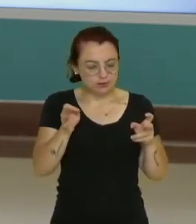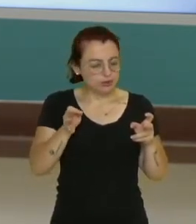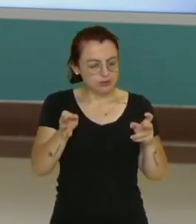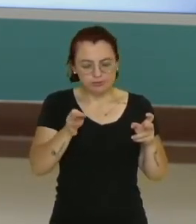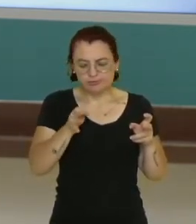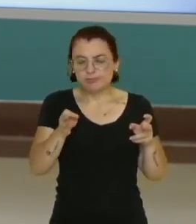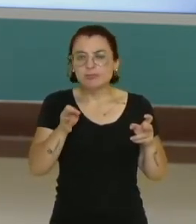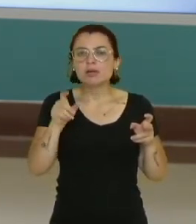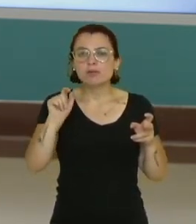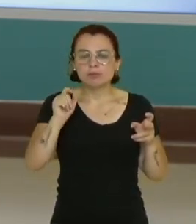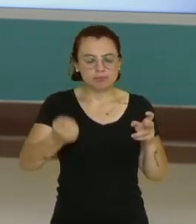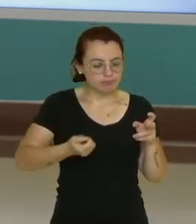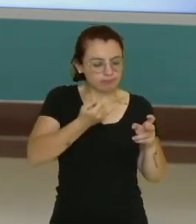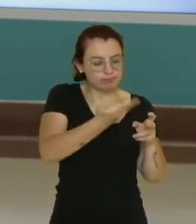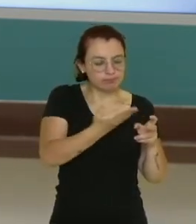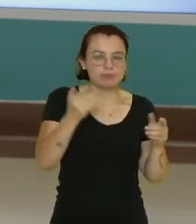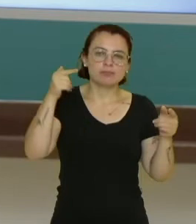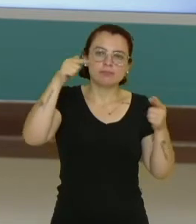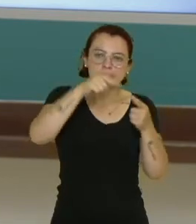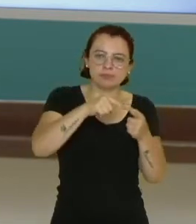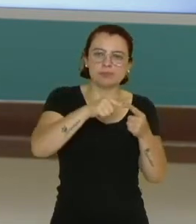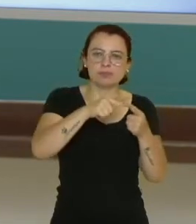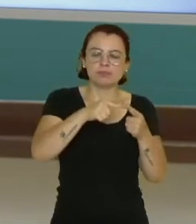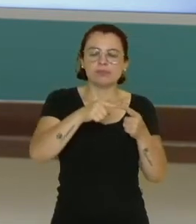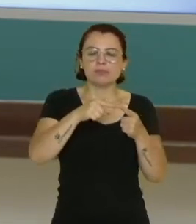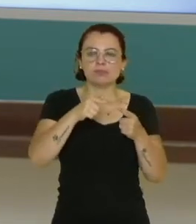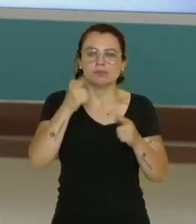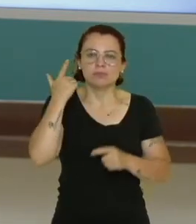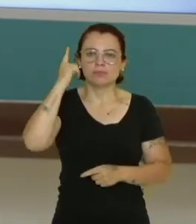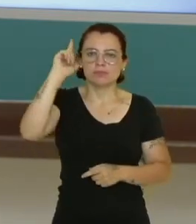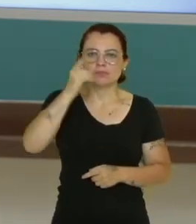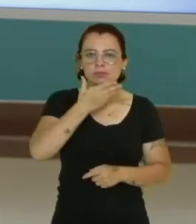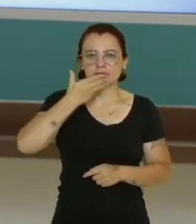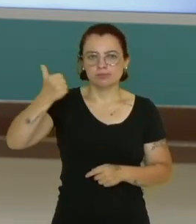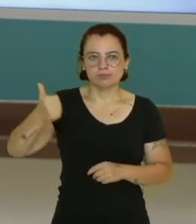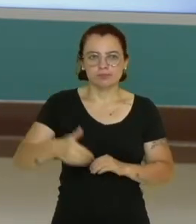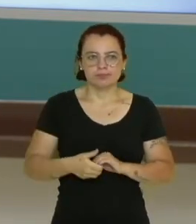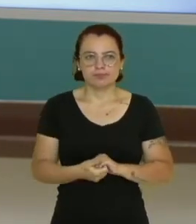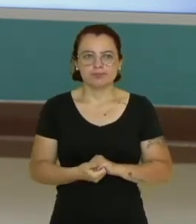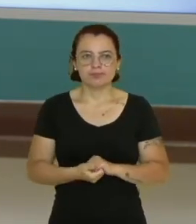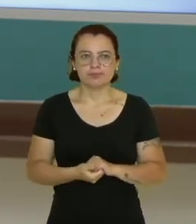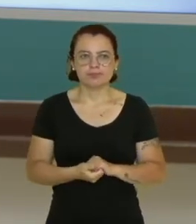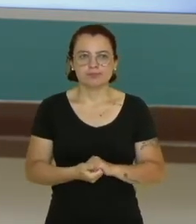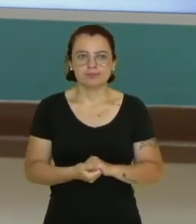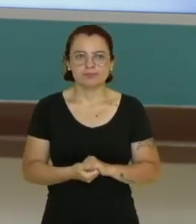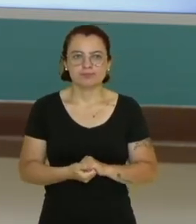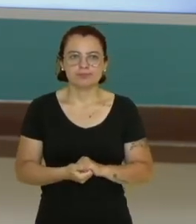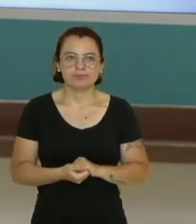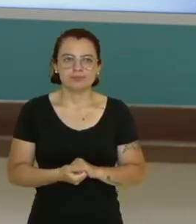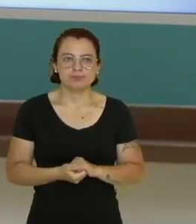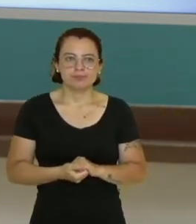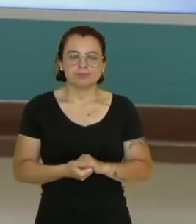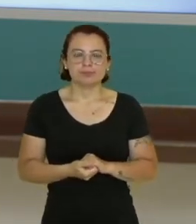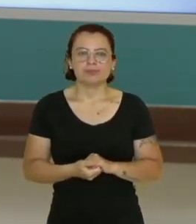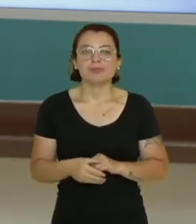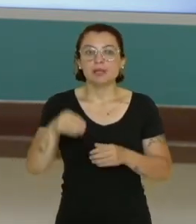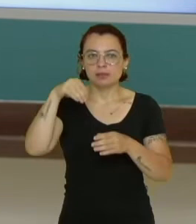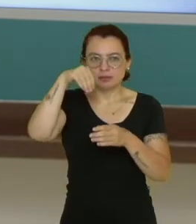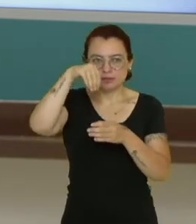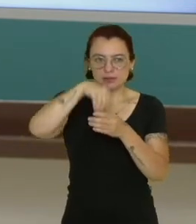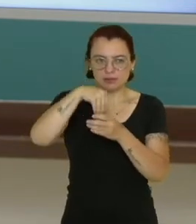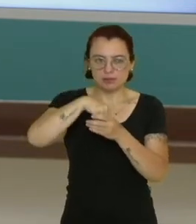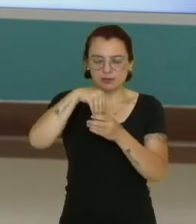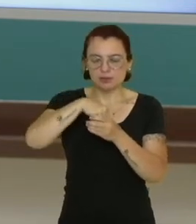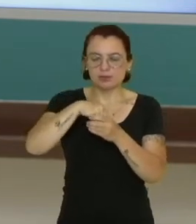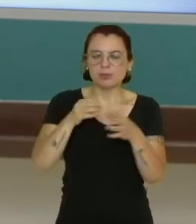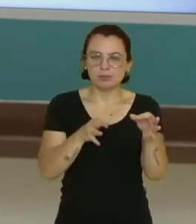planeja um caminho para se chegar ao objetivo, que é justamente a solução dessa fragilidade. Faz parte aí,